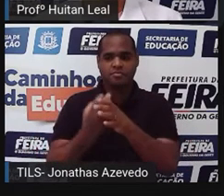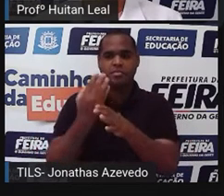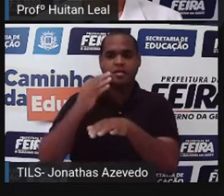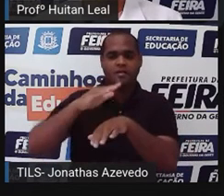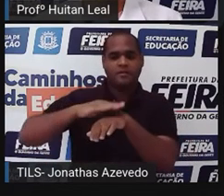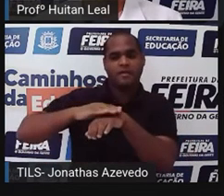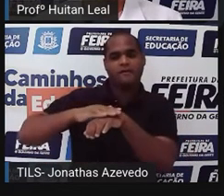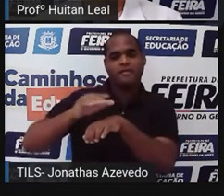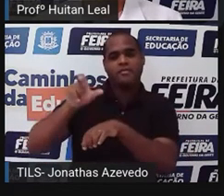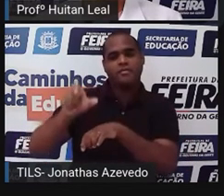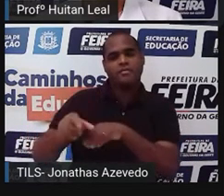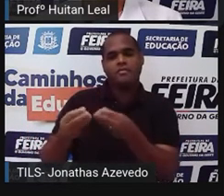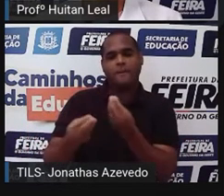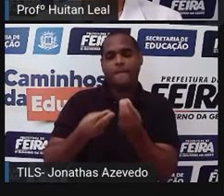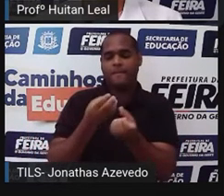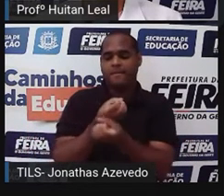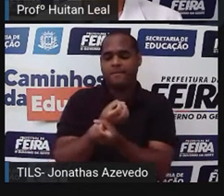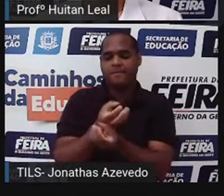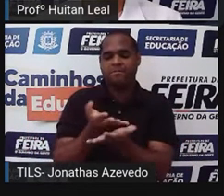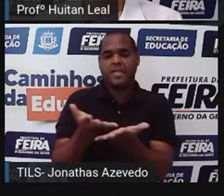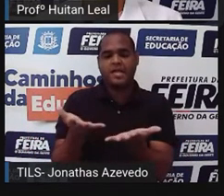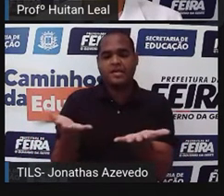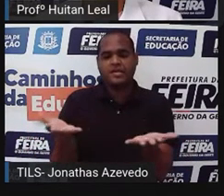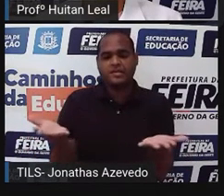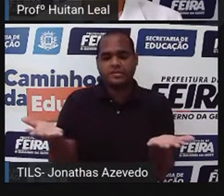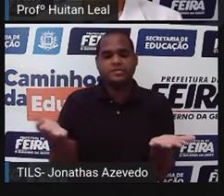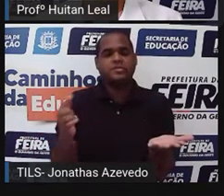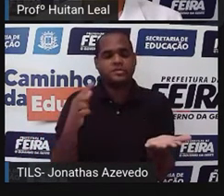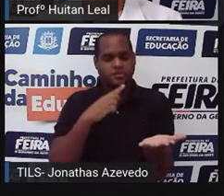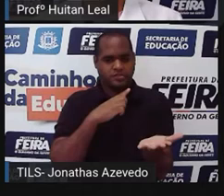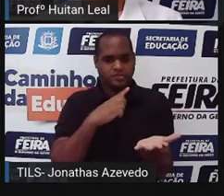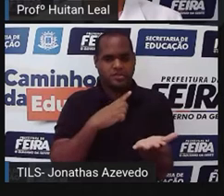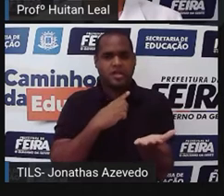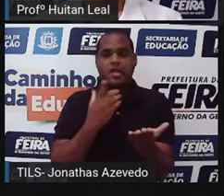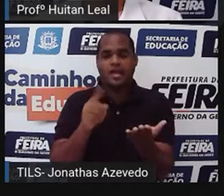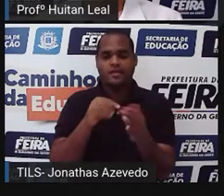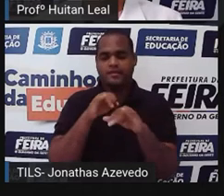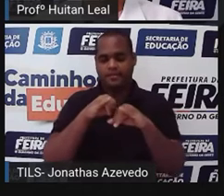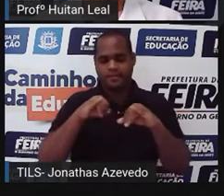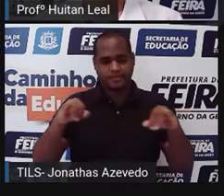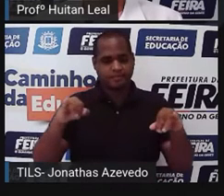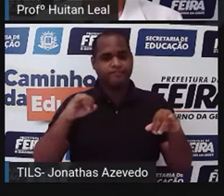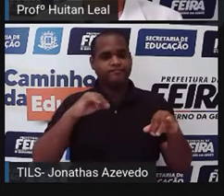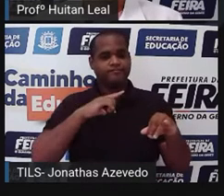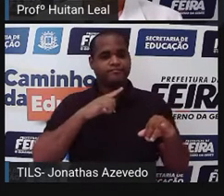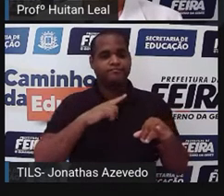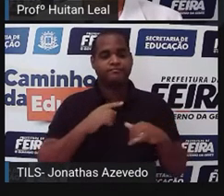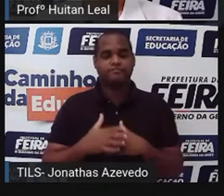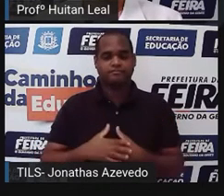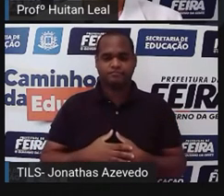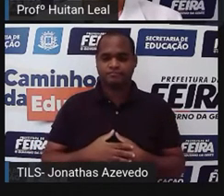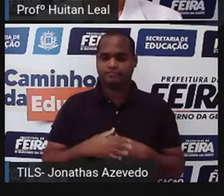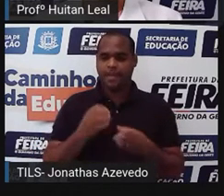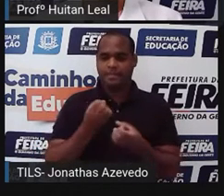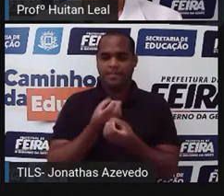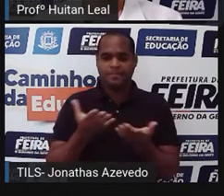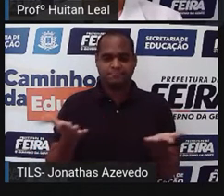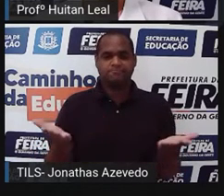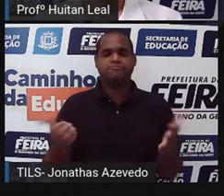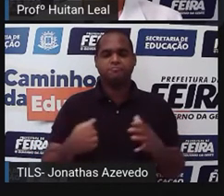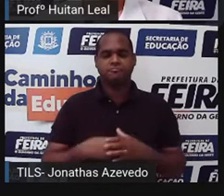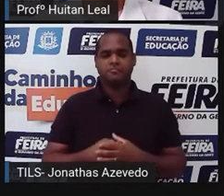como é feita, e circulação, como é difundida, como é, essa notícia é, vamos dizer assim, espalhada.